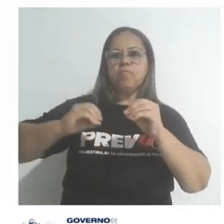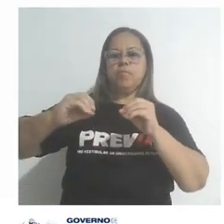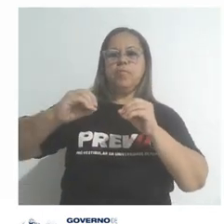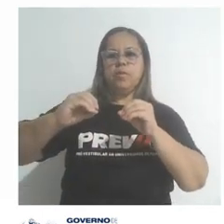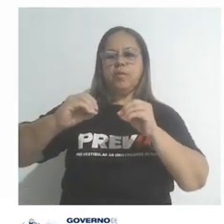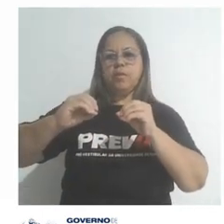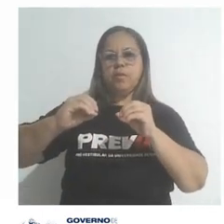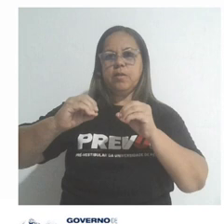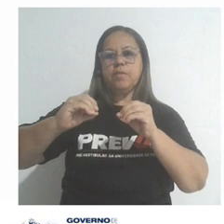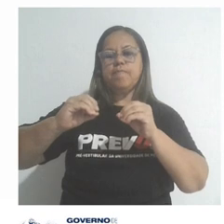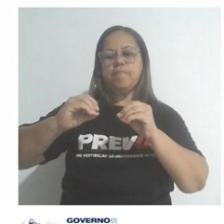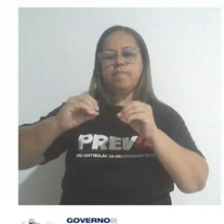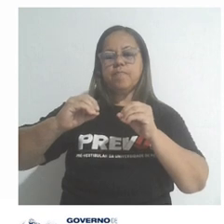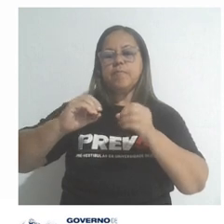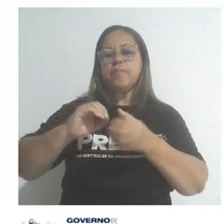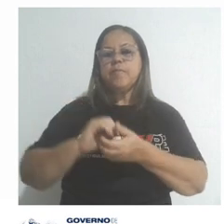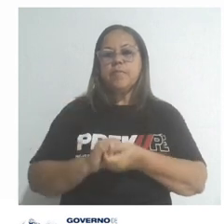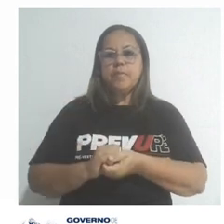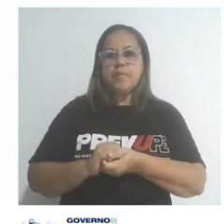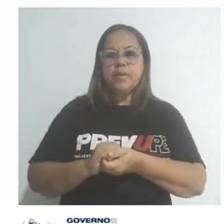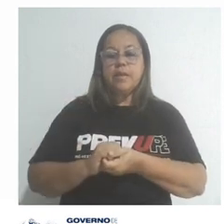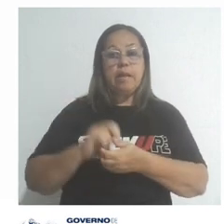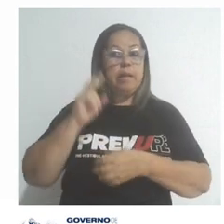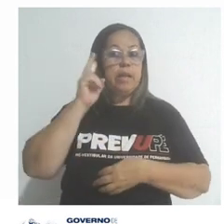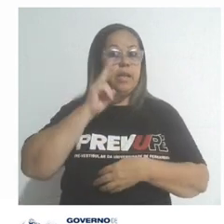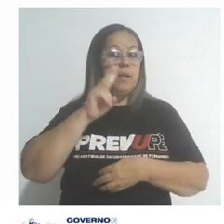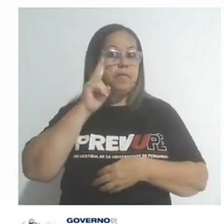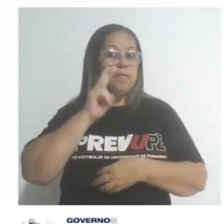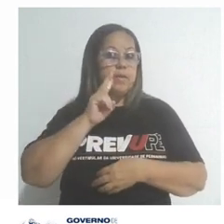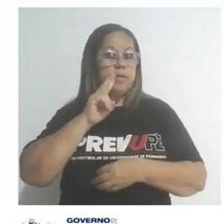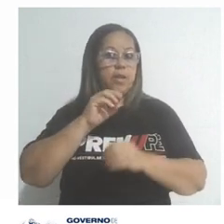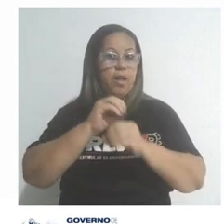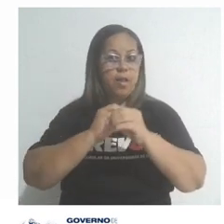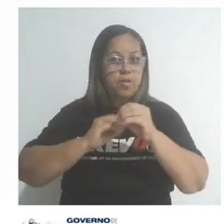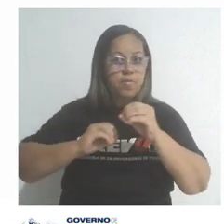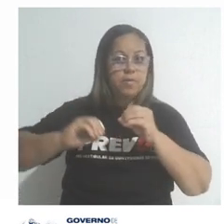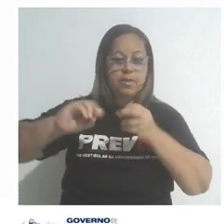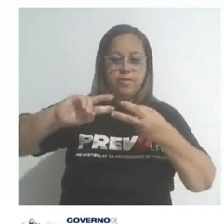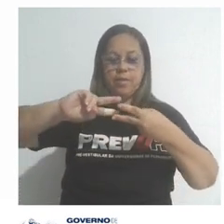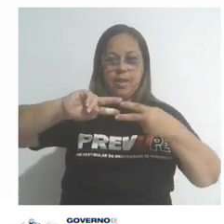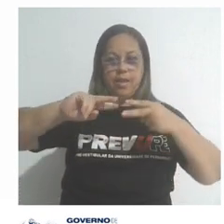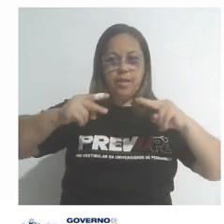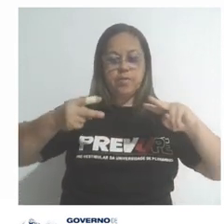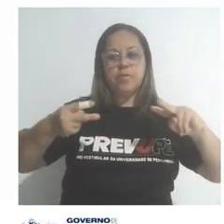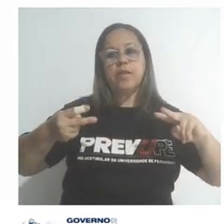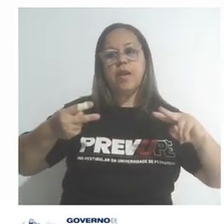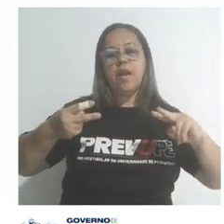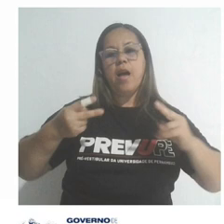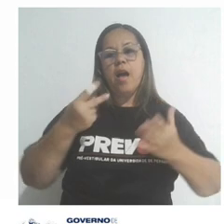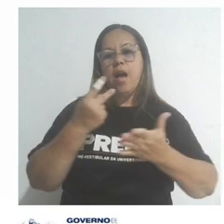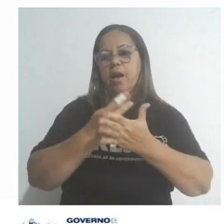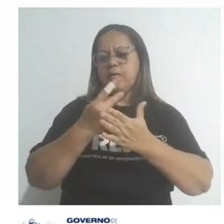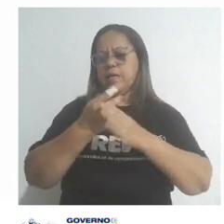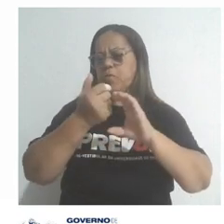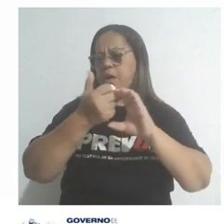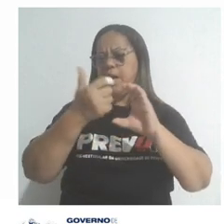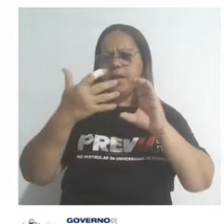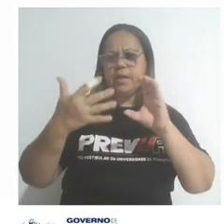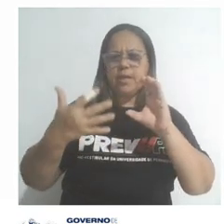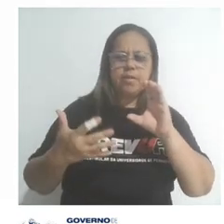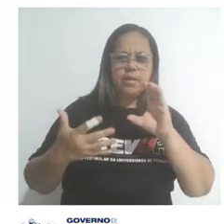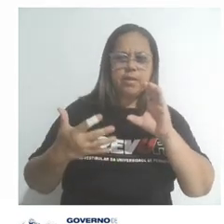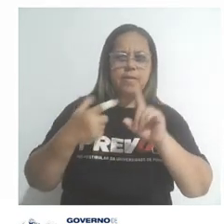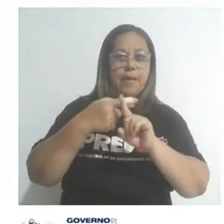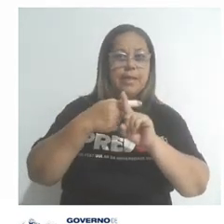bases para fazer a sua duplicação. E lembrando, pessoal, a duplicação do DNA ela tem umas características como sendo